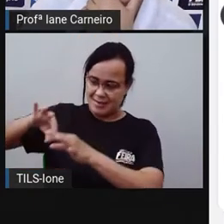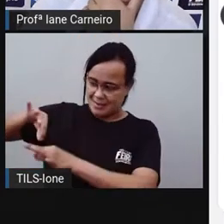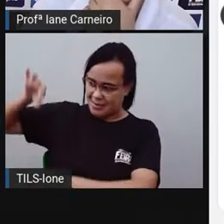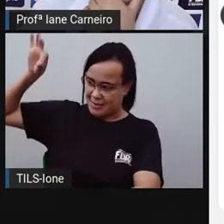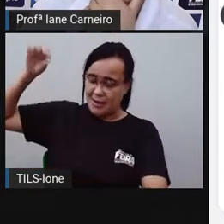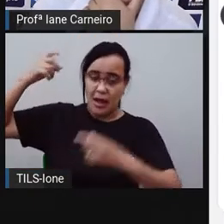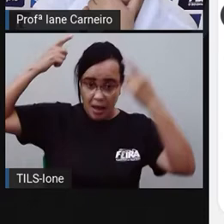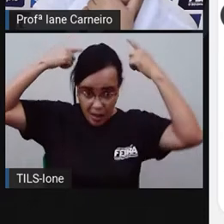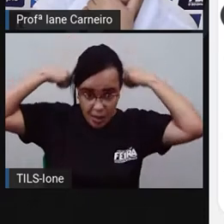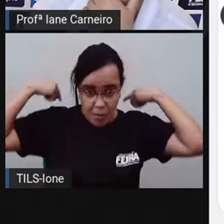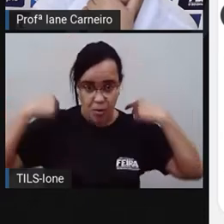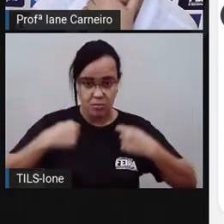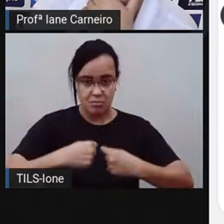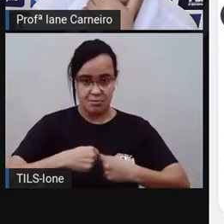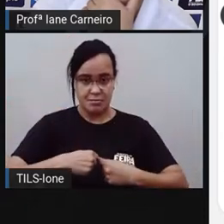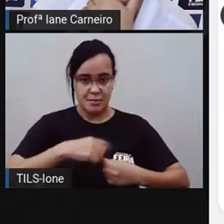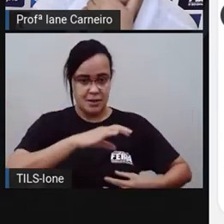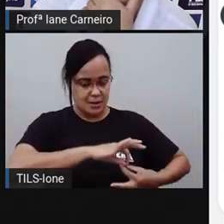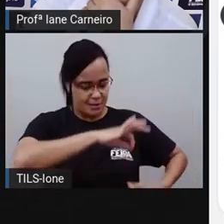Uma fita métrica.